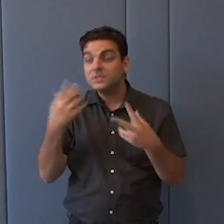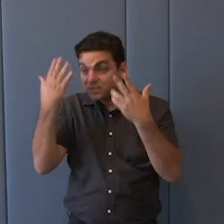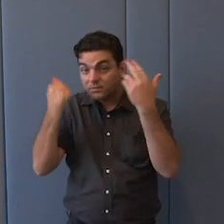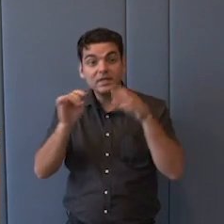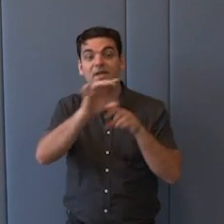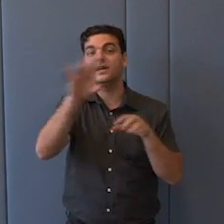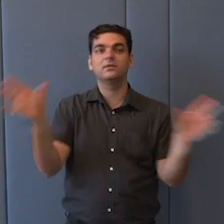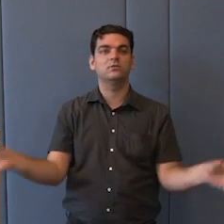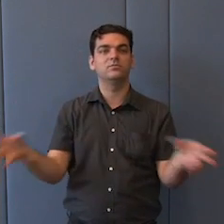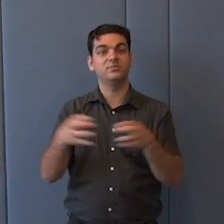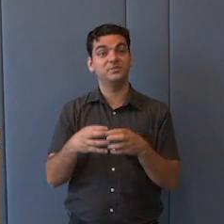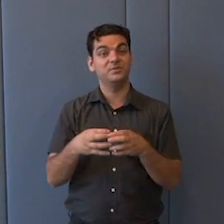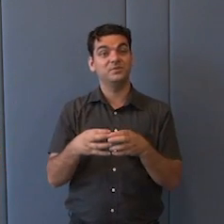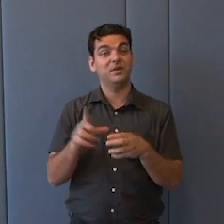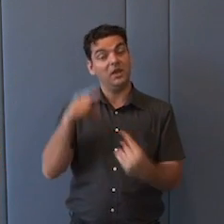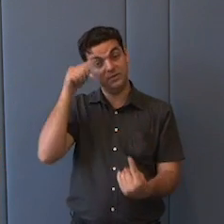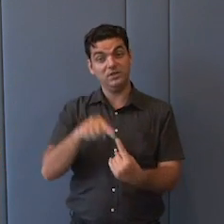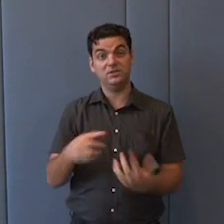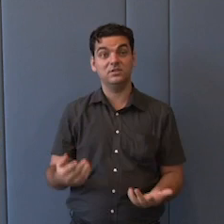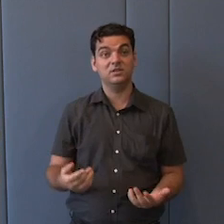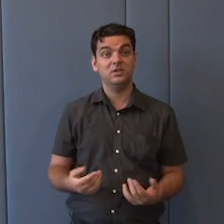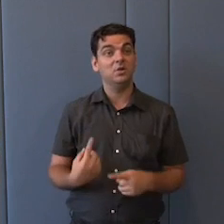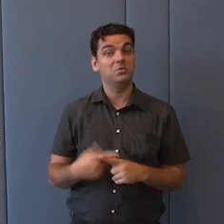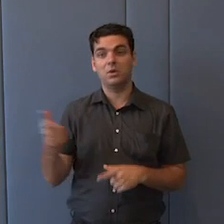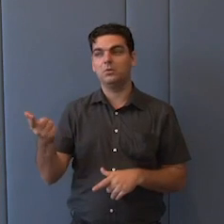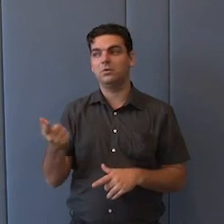Porque, eu acho que isso, do Tamaraty ser parte desse